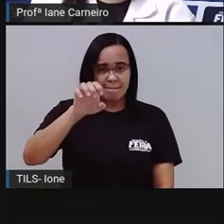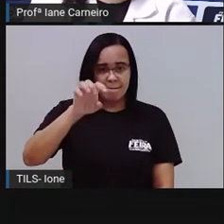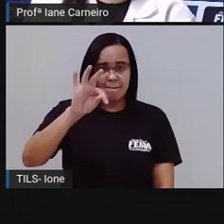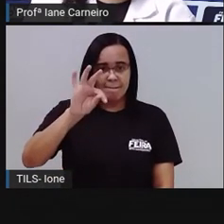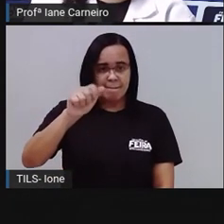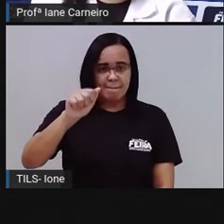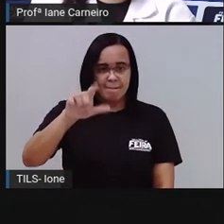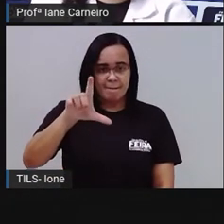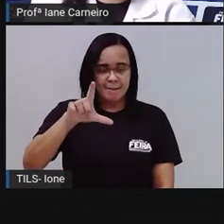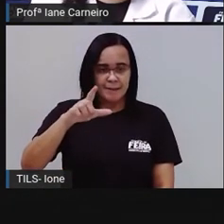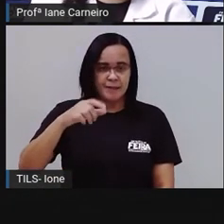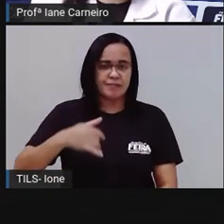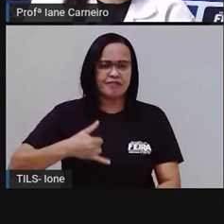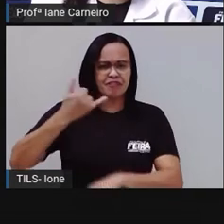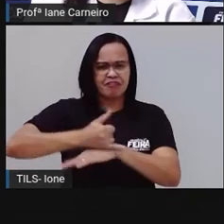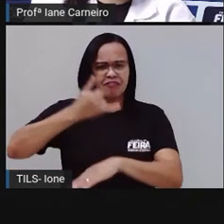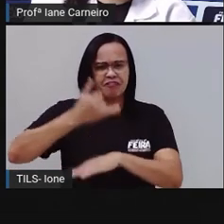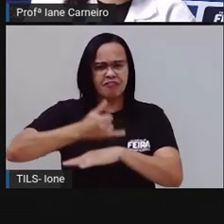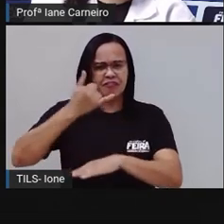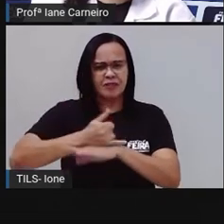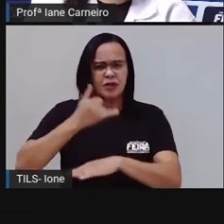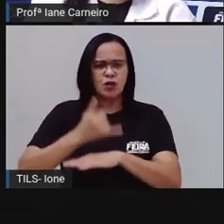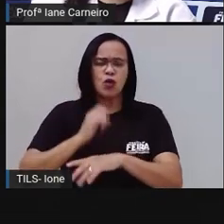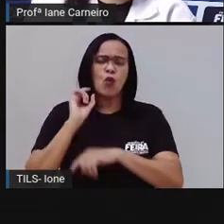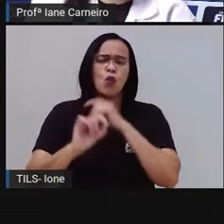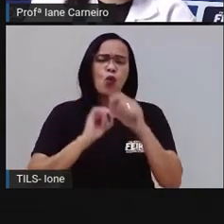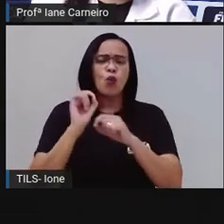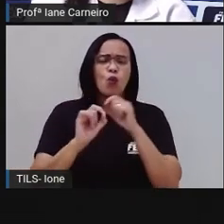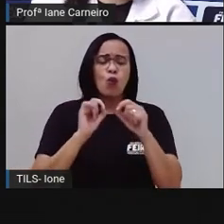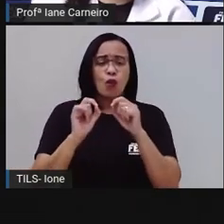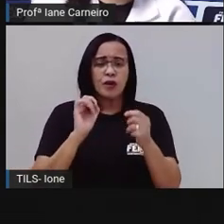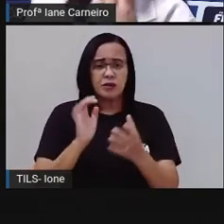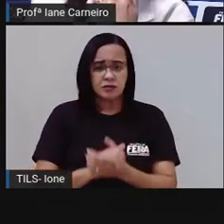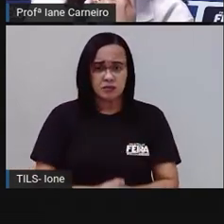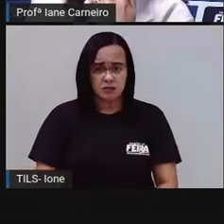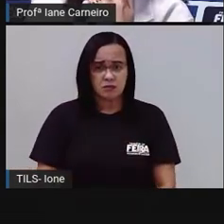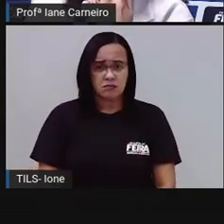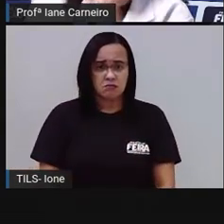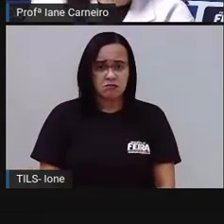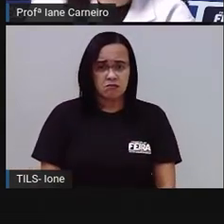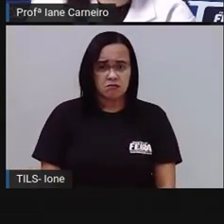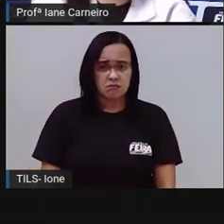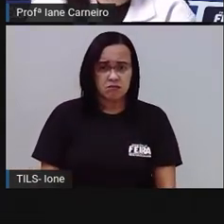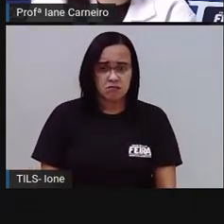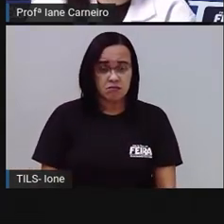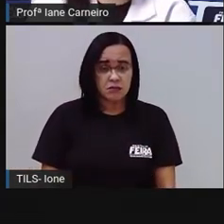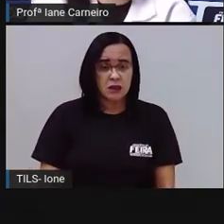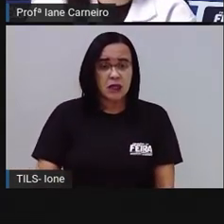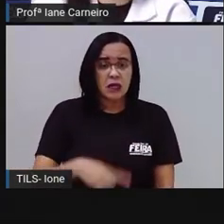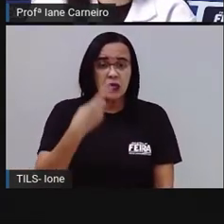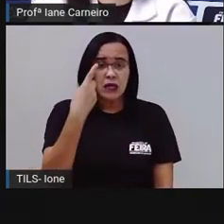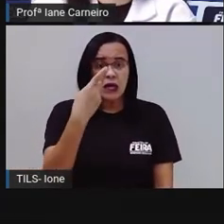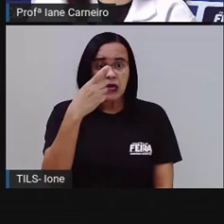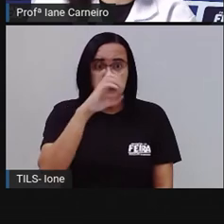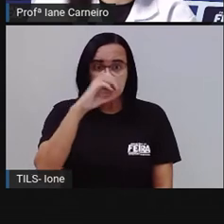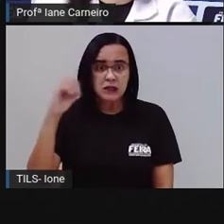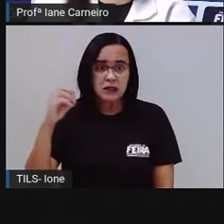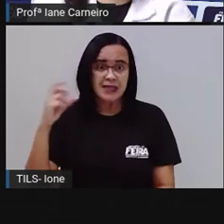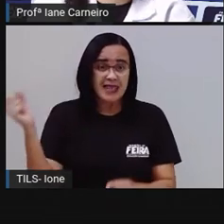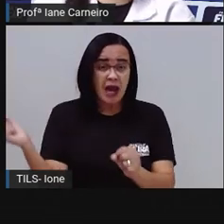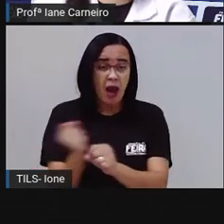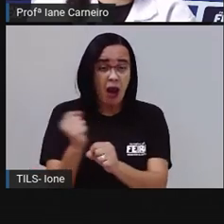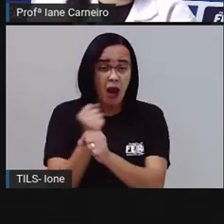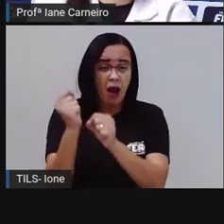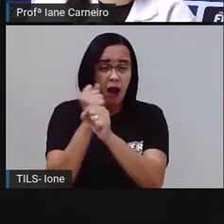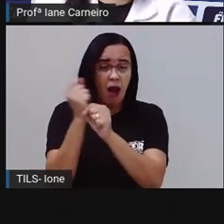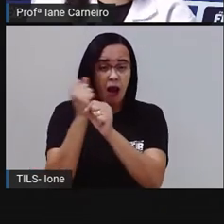metal, a setinha do metal está maior que a da madeira. O metal, ele gasta cem anos, mais de